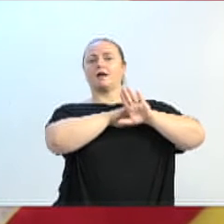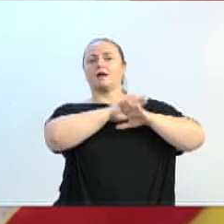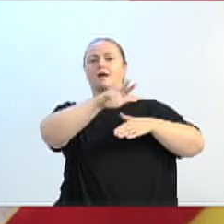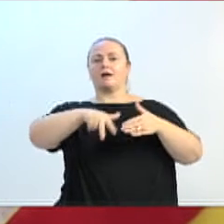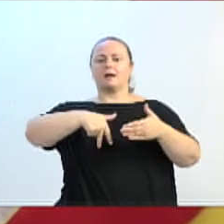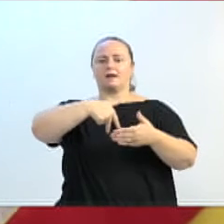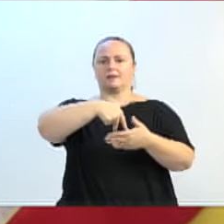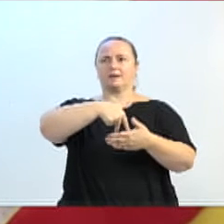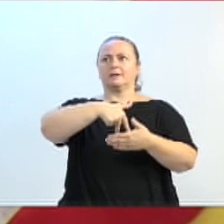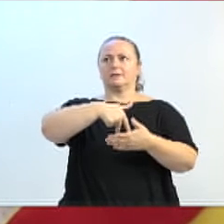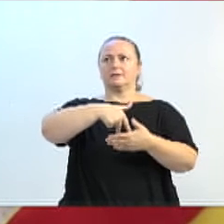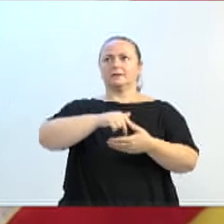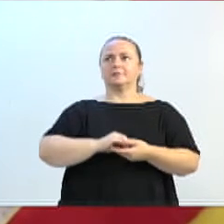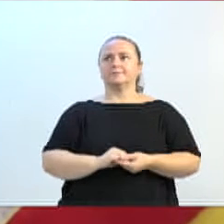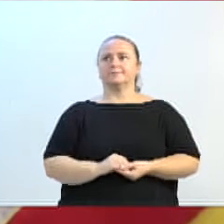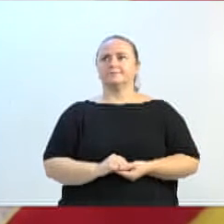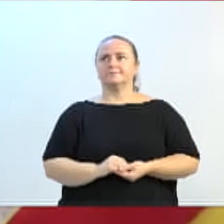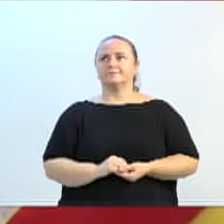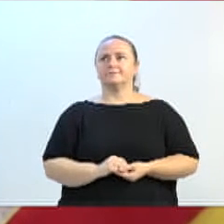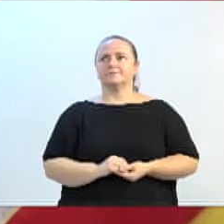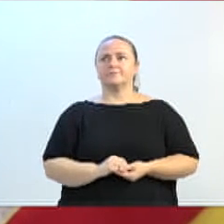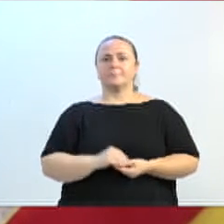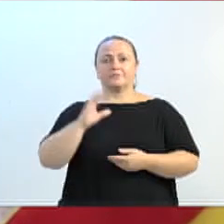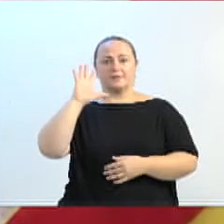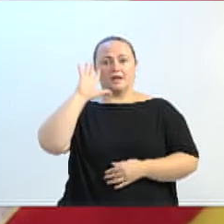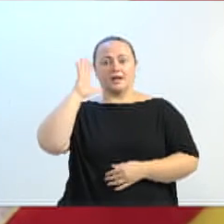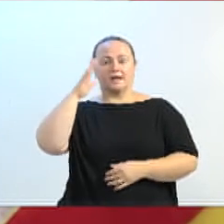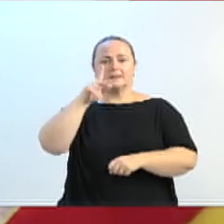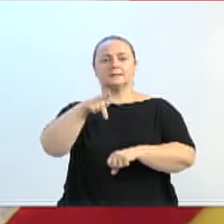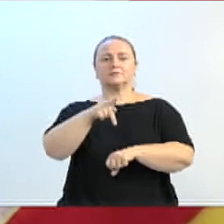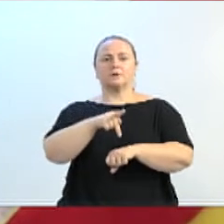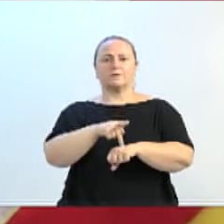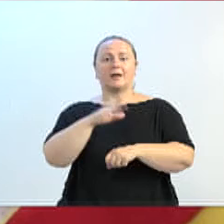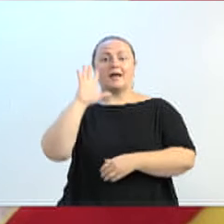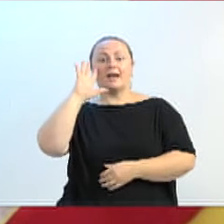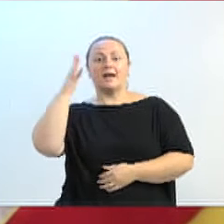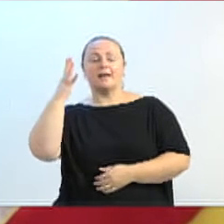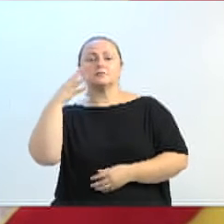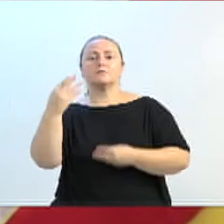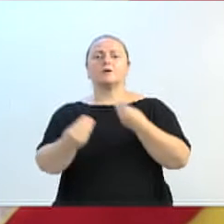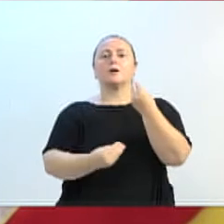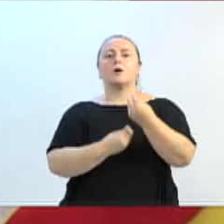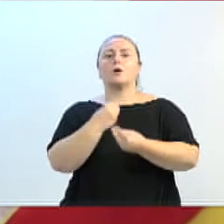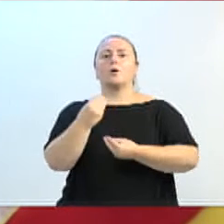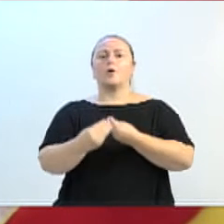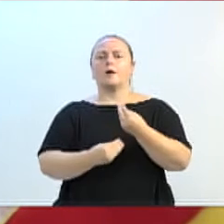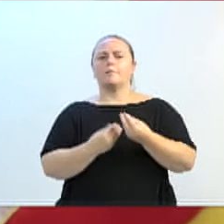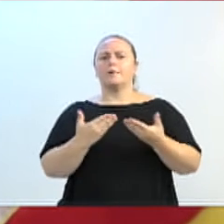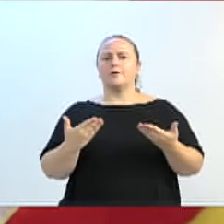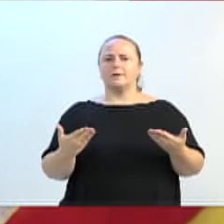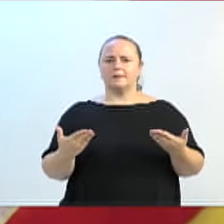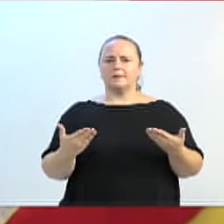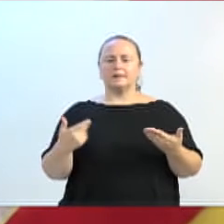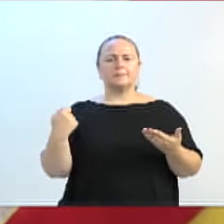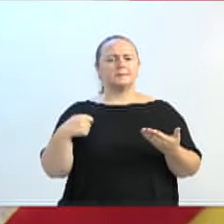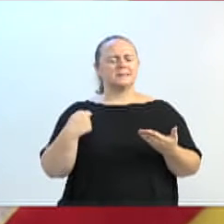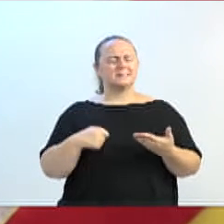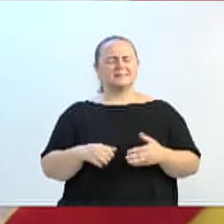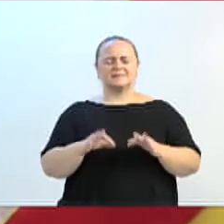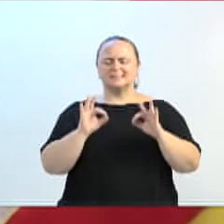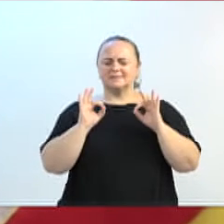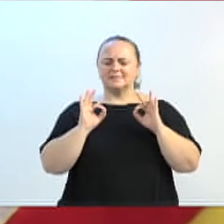de que a solução para o nosso país passa necessariamente pela certeza